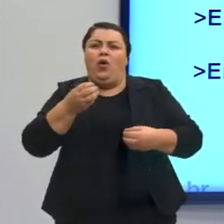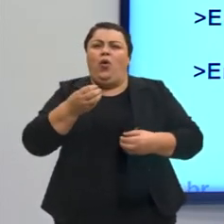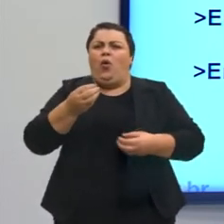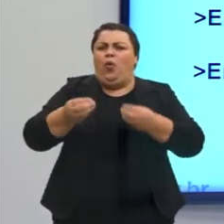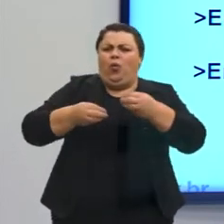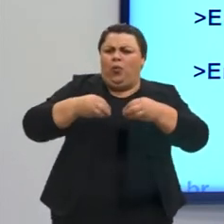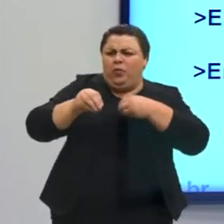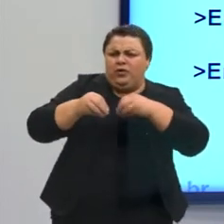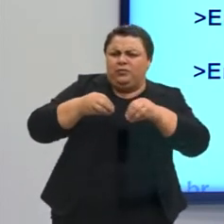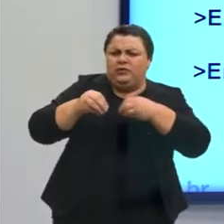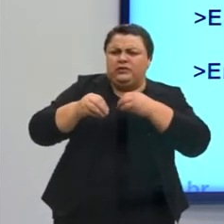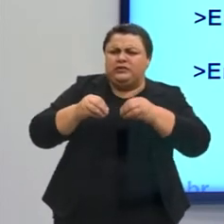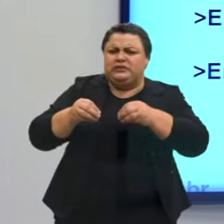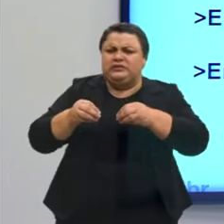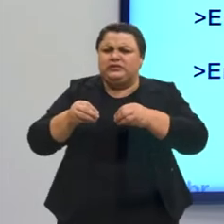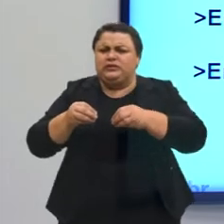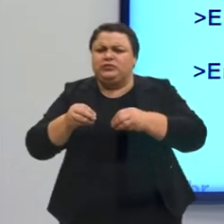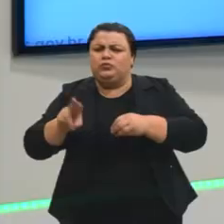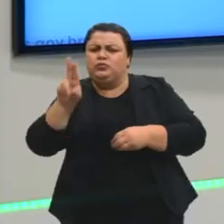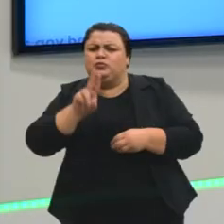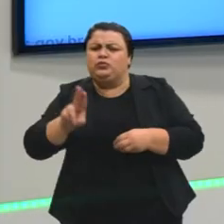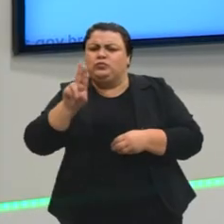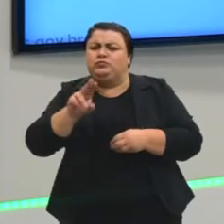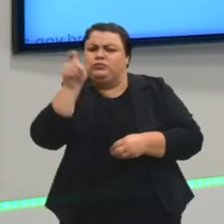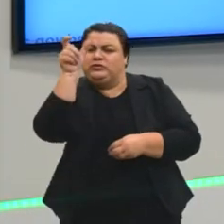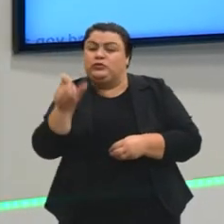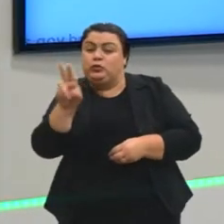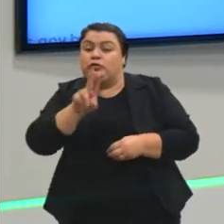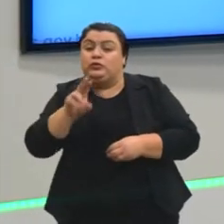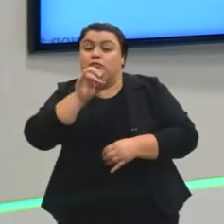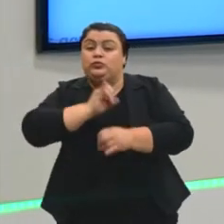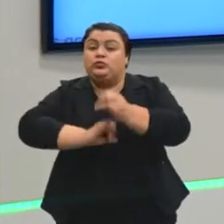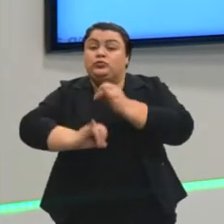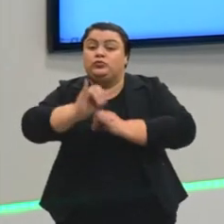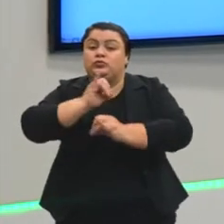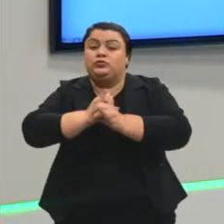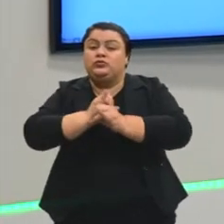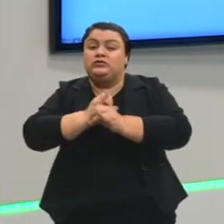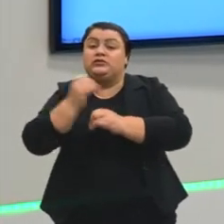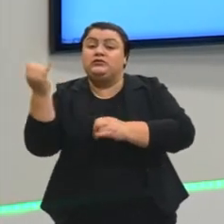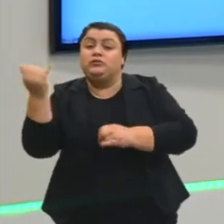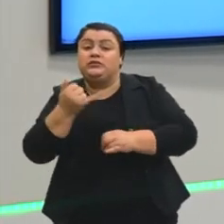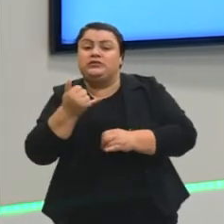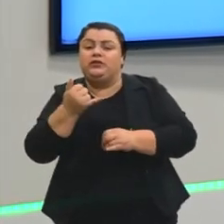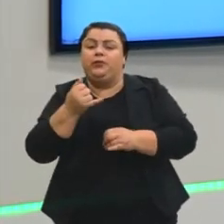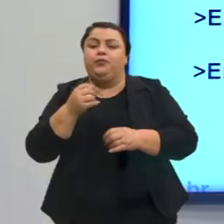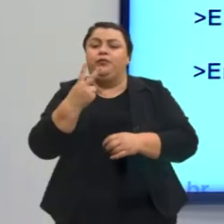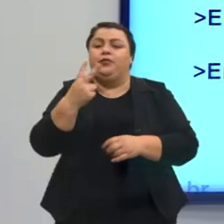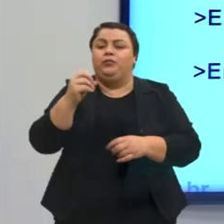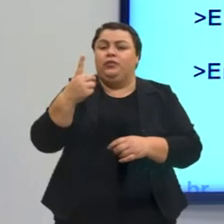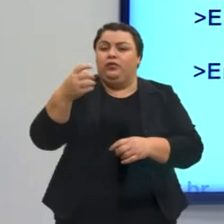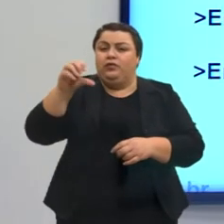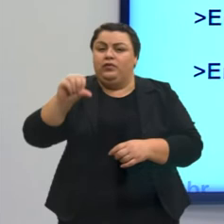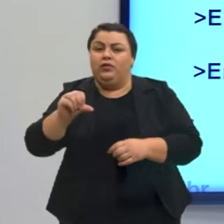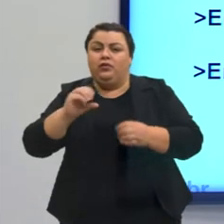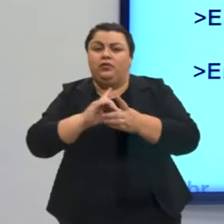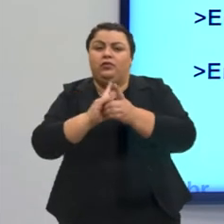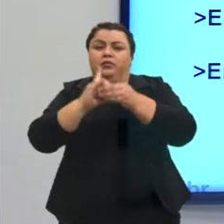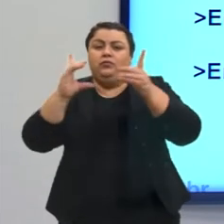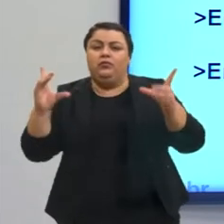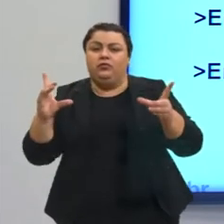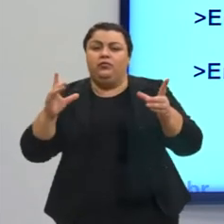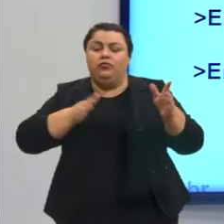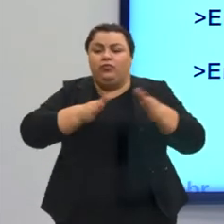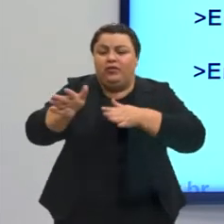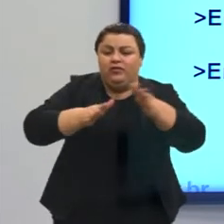usuário pelo controle de dados na internet. Muito legal também. 2019, Democratização do acesso ao cinema